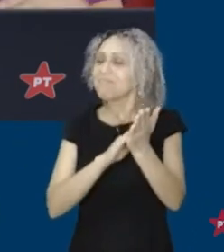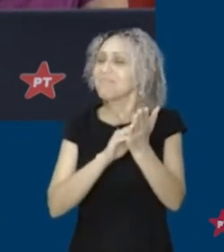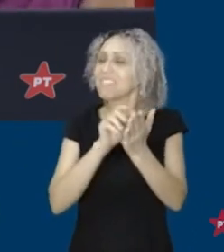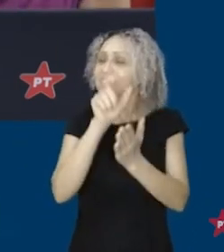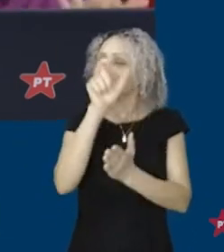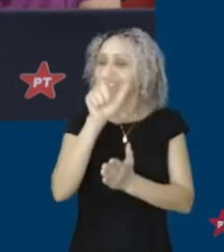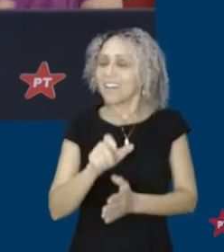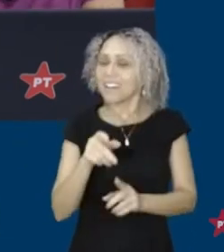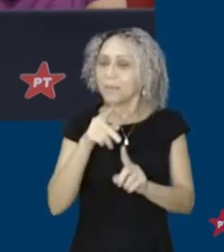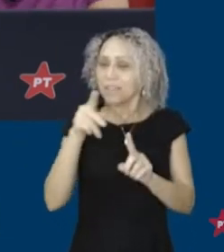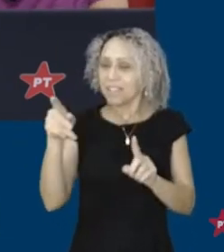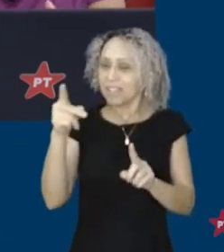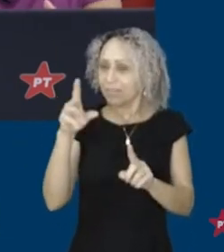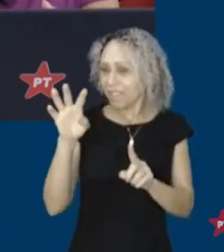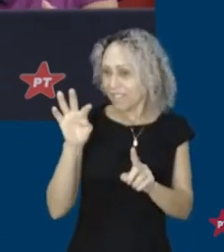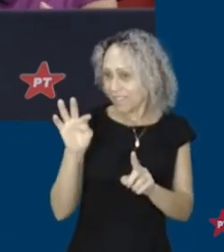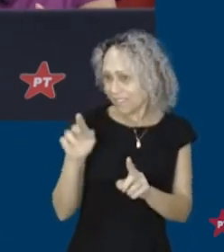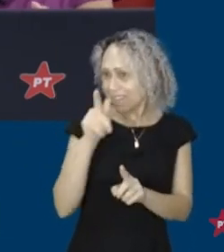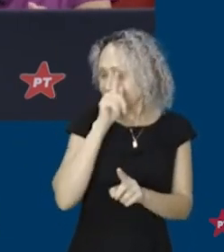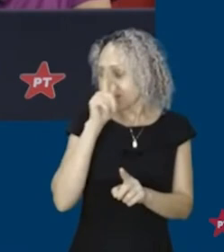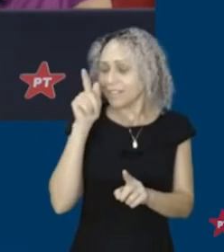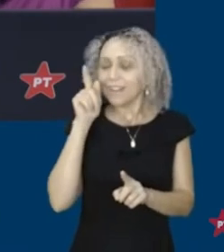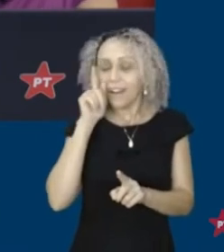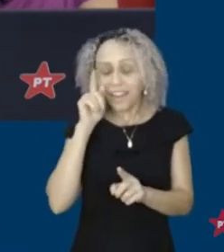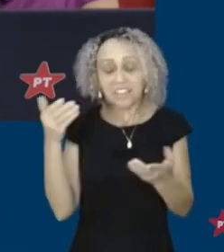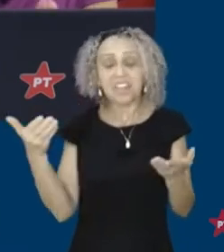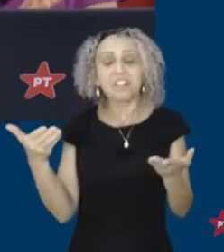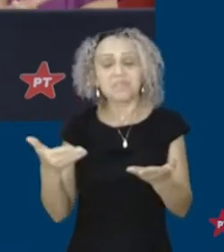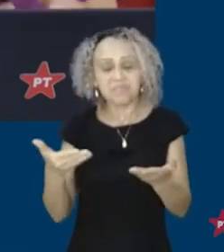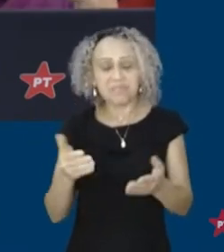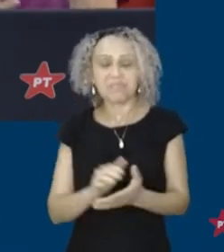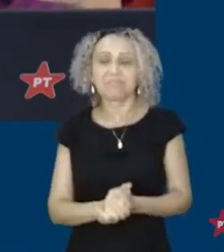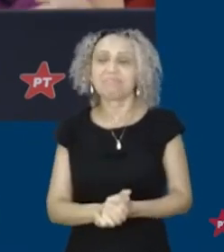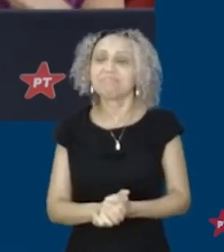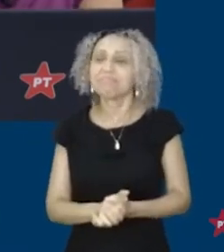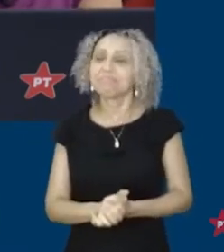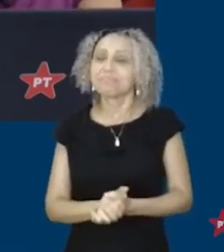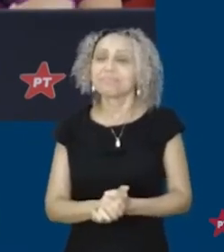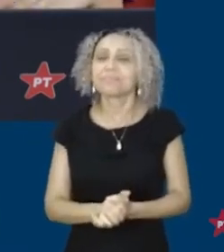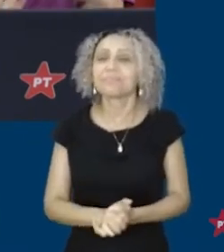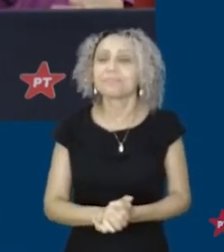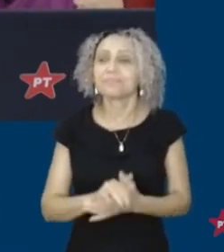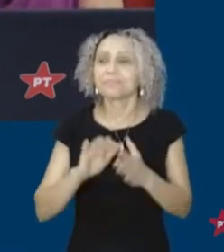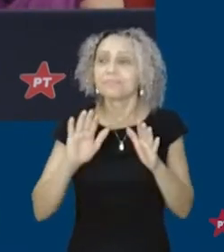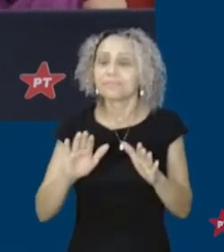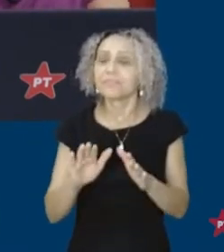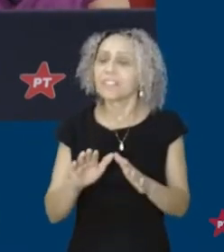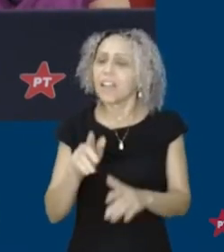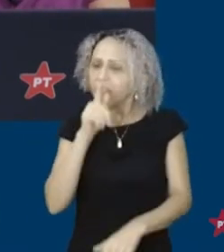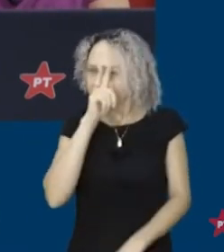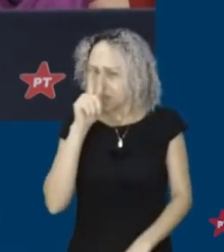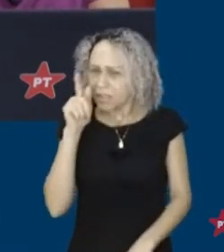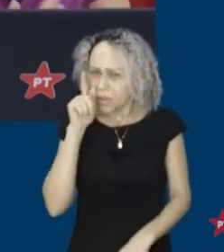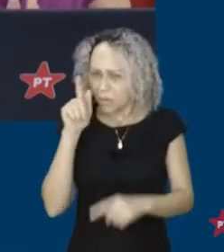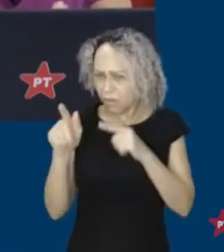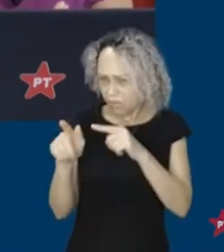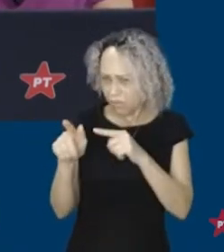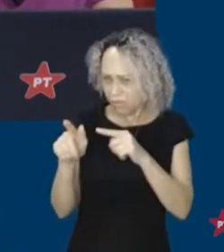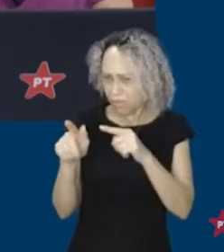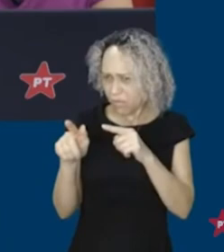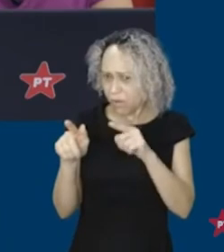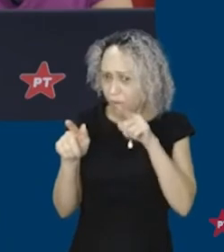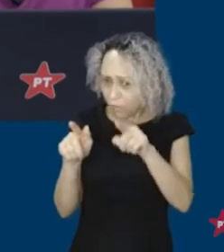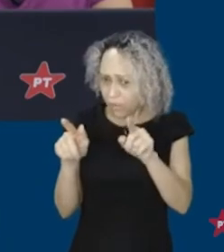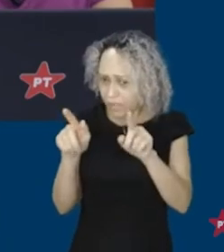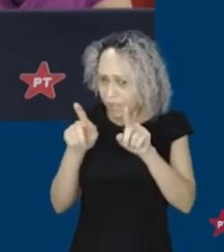coisa não. Já começa aí com a notícia boa, comemoração. Secretária, falar em Gleise Hoffmann, vocês tiveram juntas em